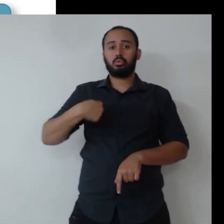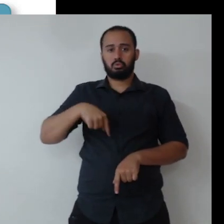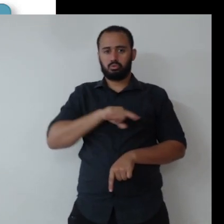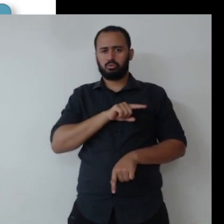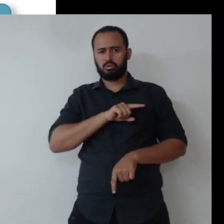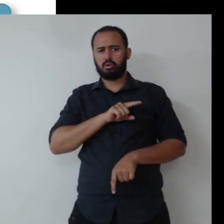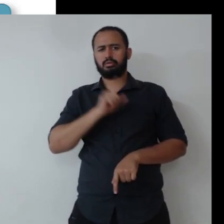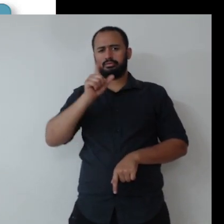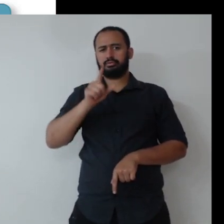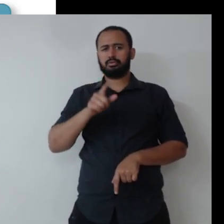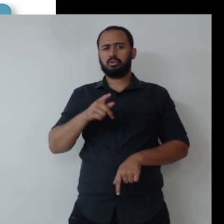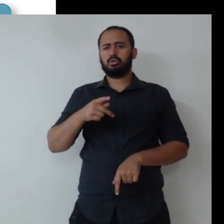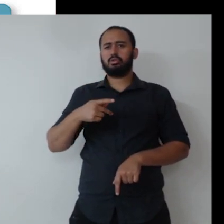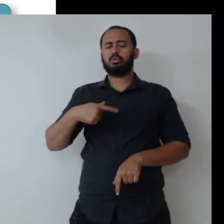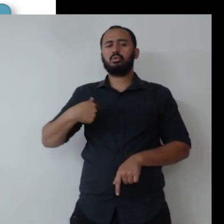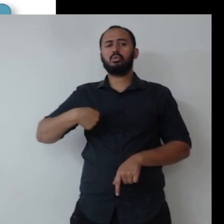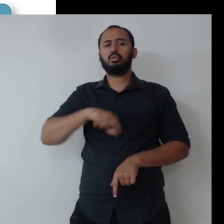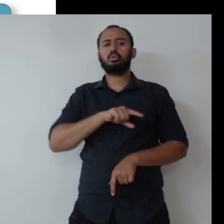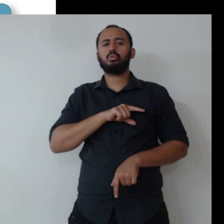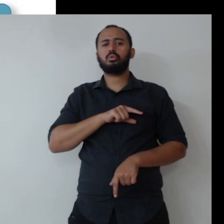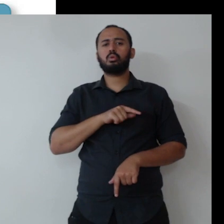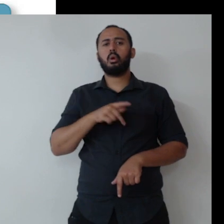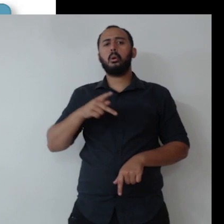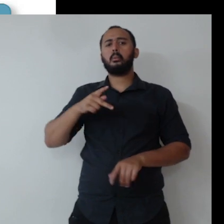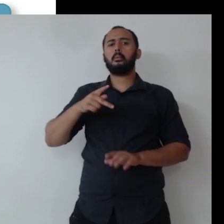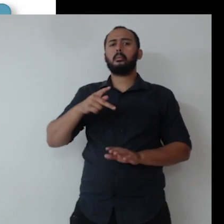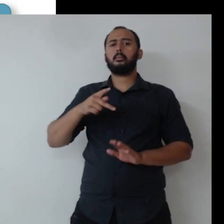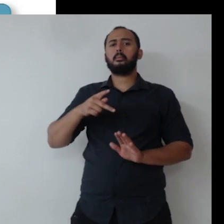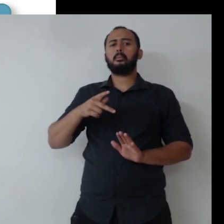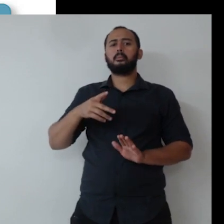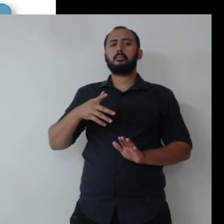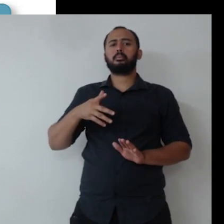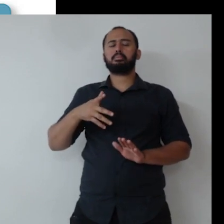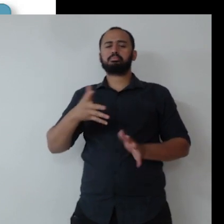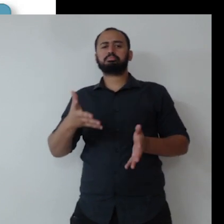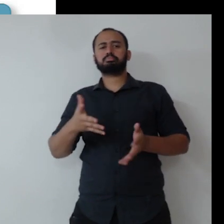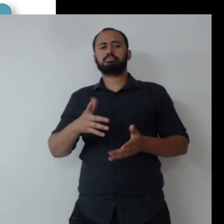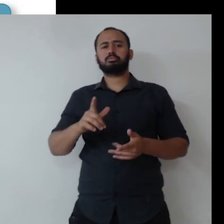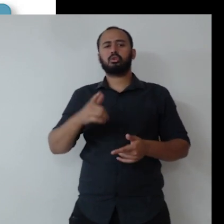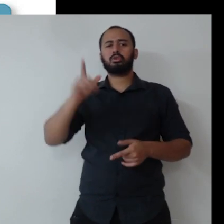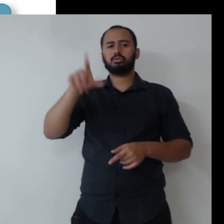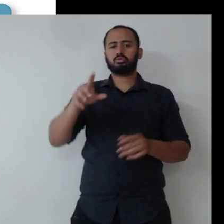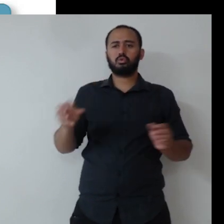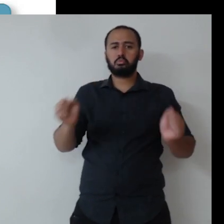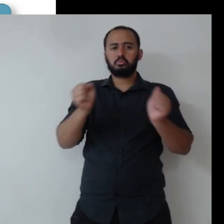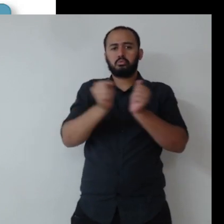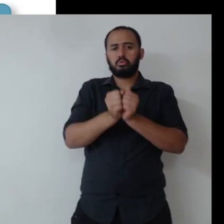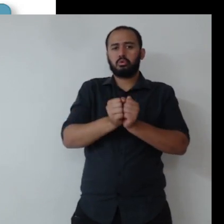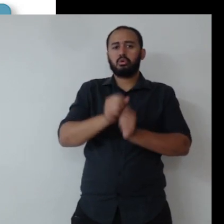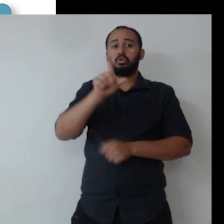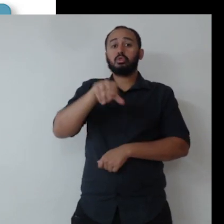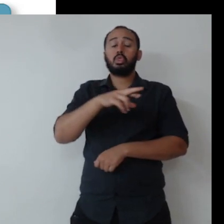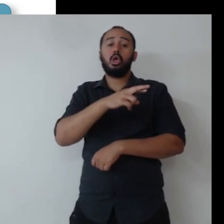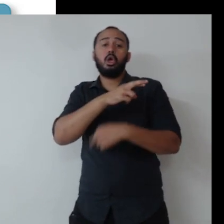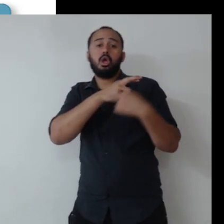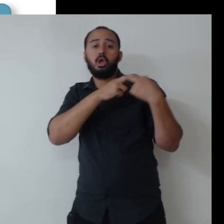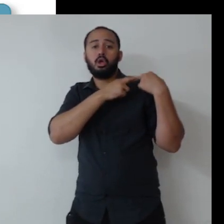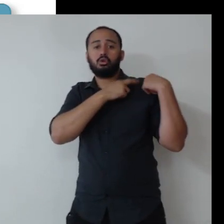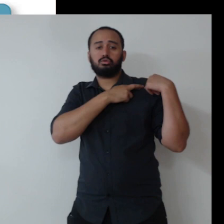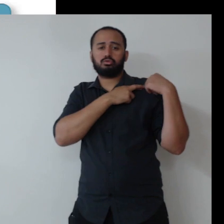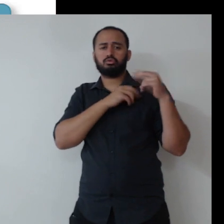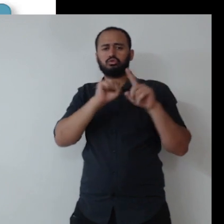resolução, que é a nossa política de ESG, é Política Integrada de Governança e Responsabilidade